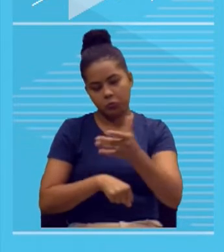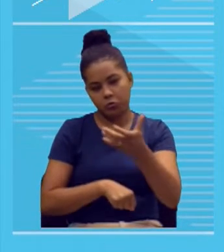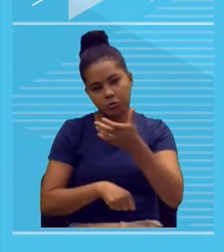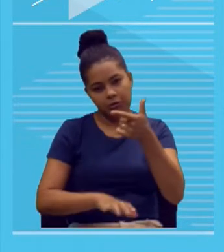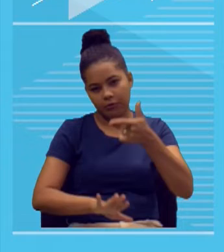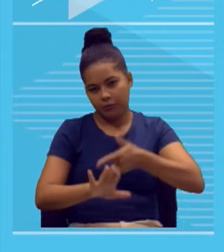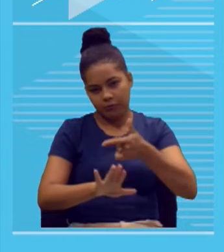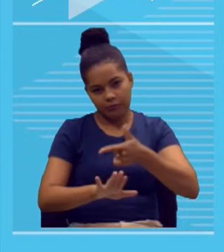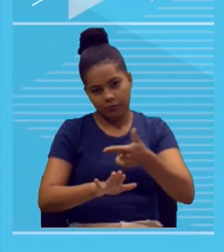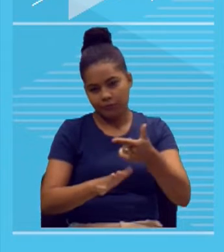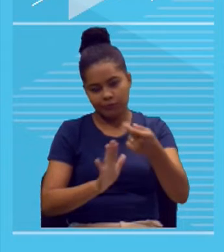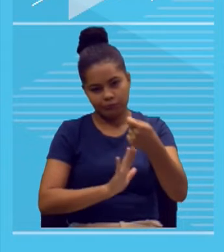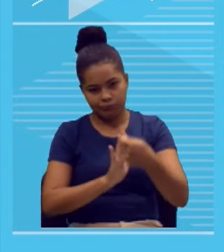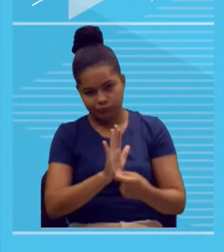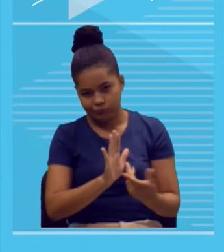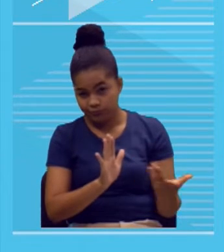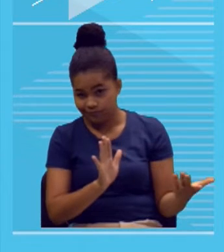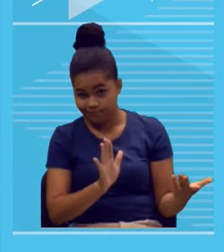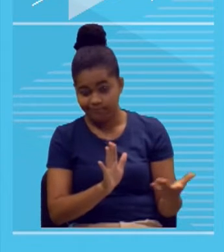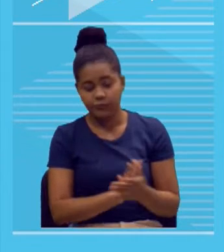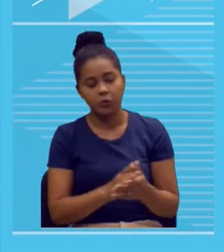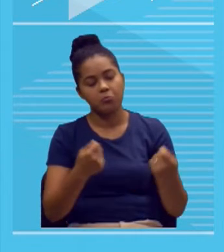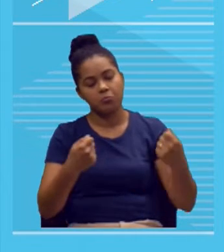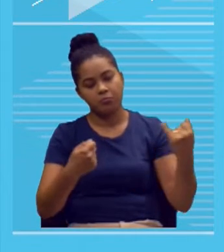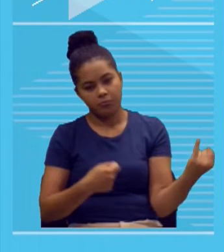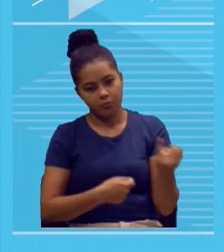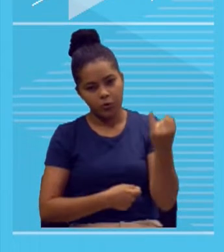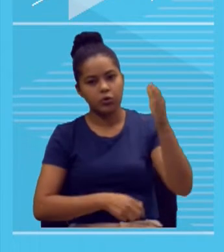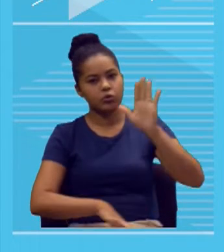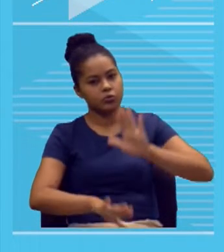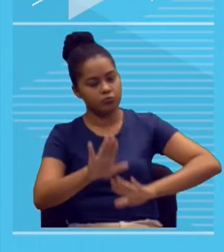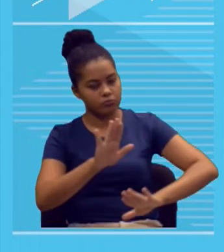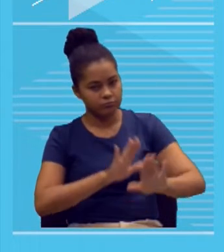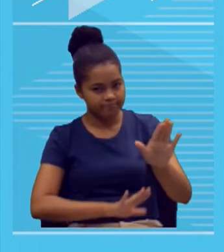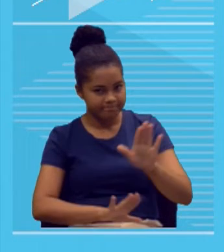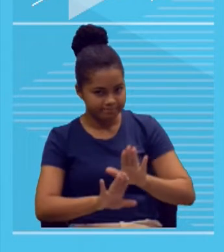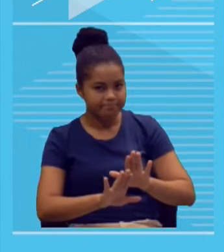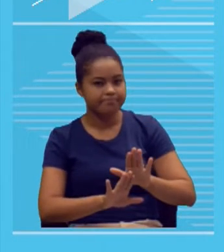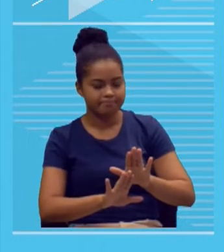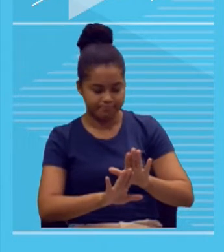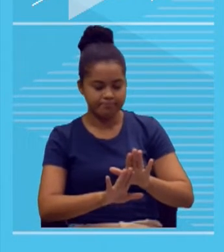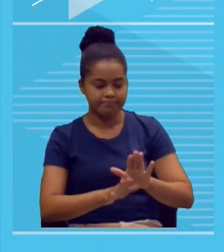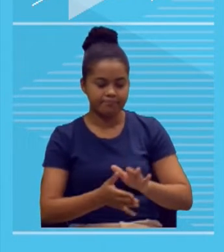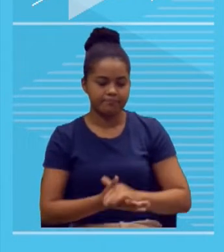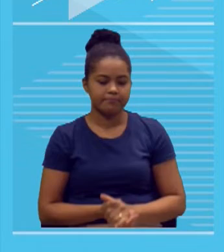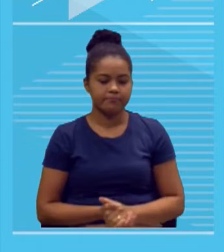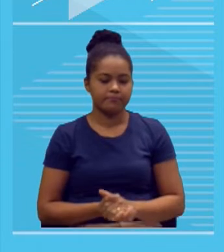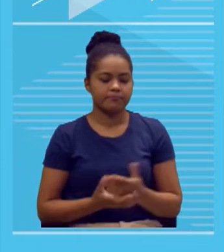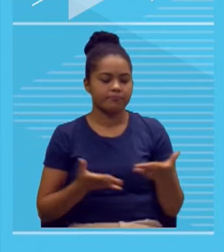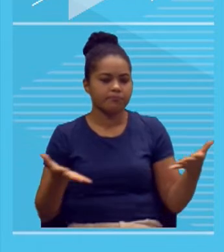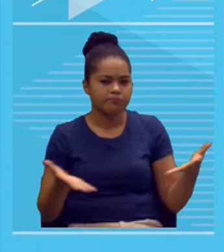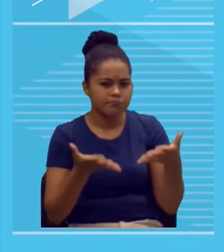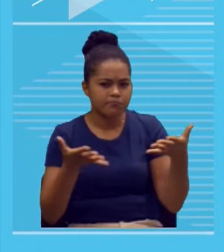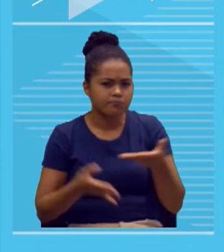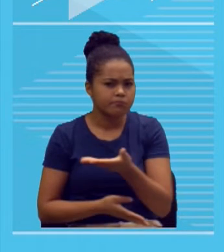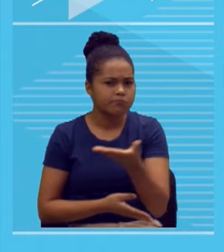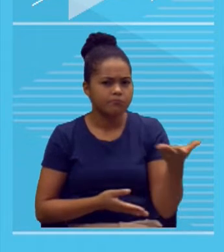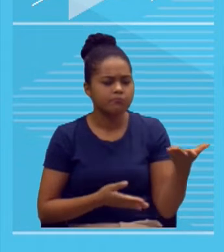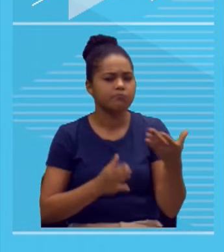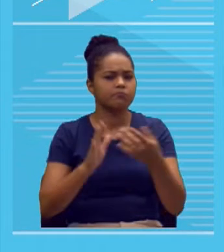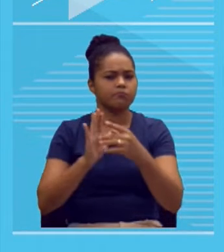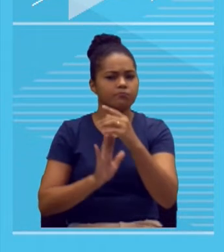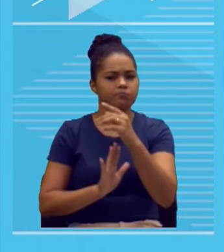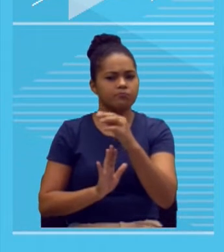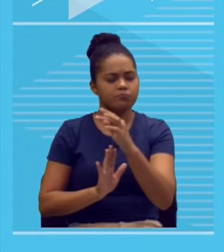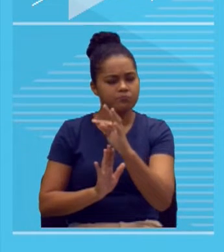cuidado, tá? Só para incentivar vocês realmente a lerem esse manual de redação, esse